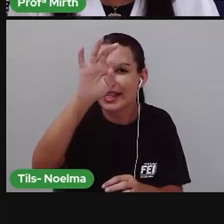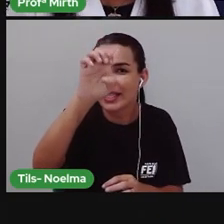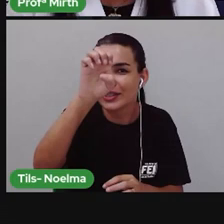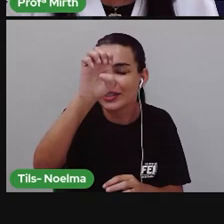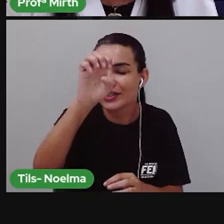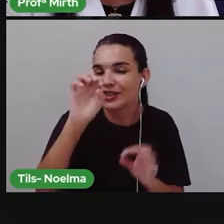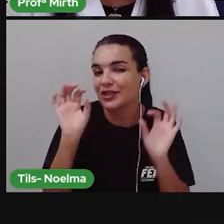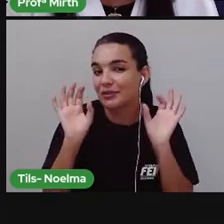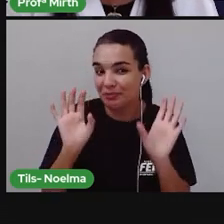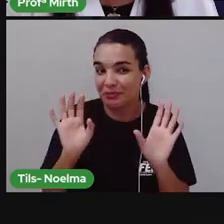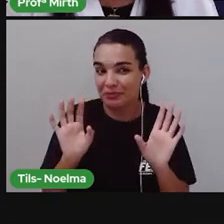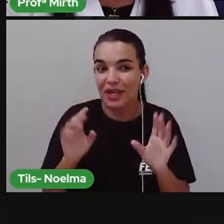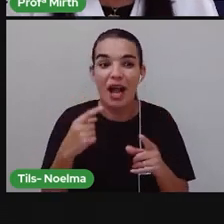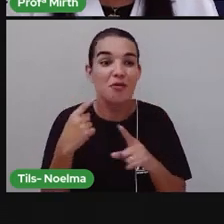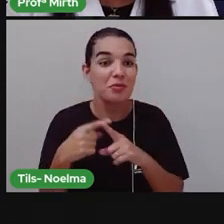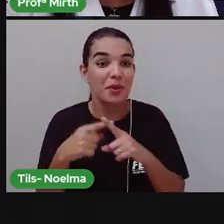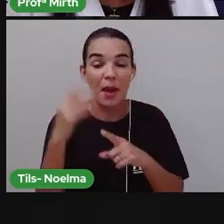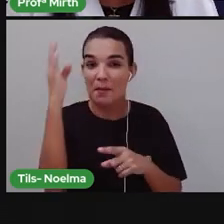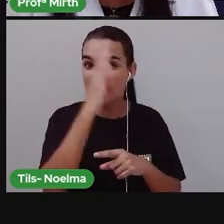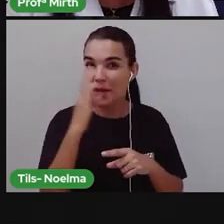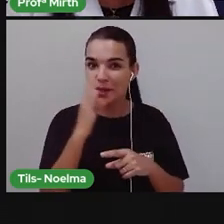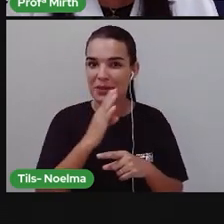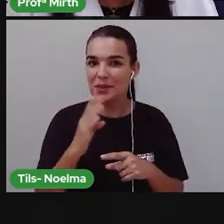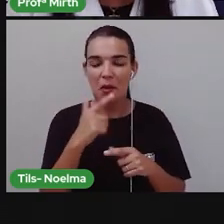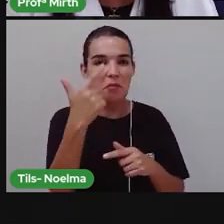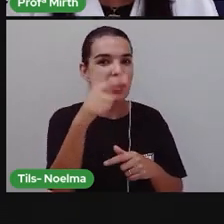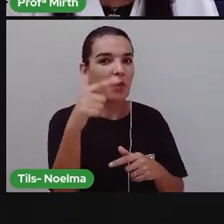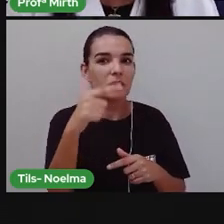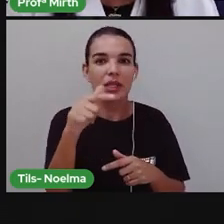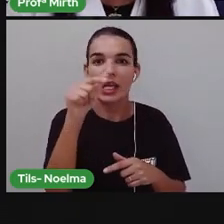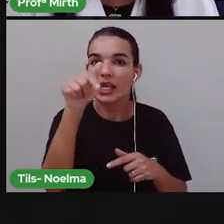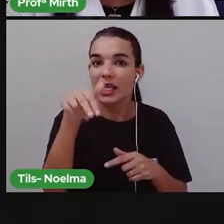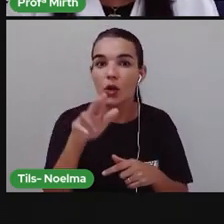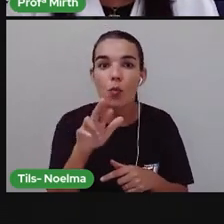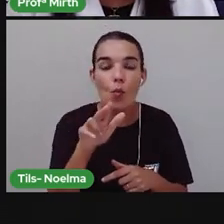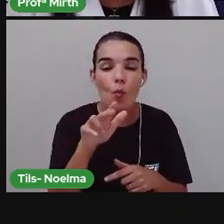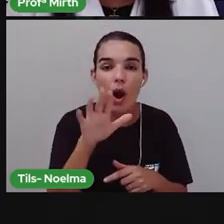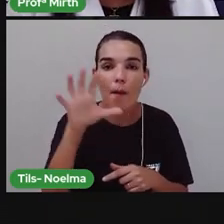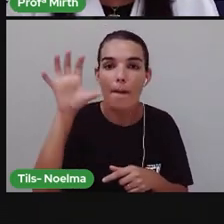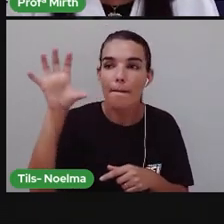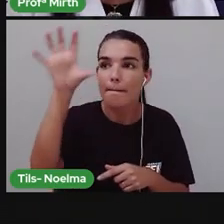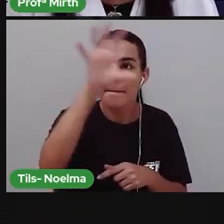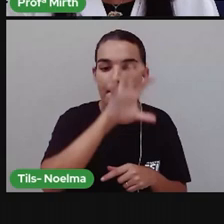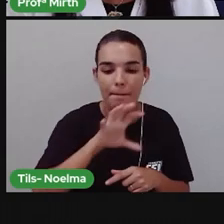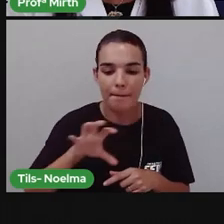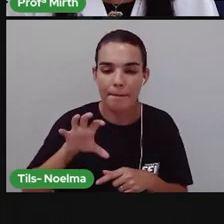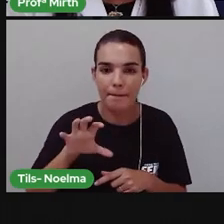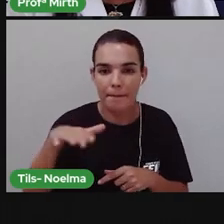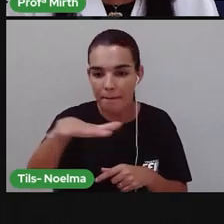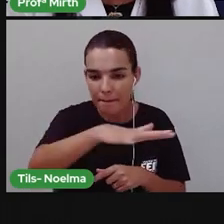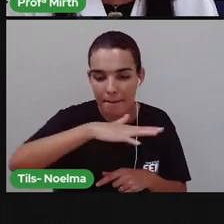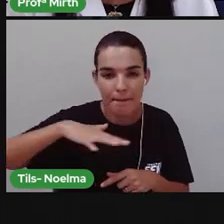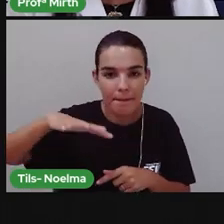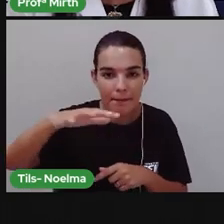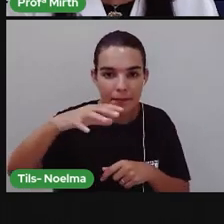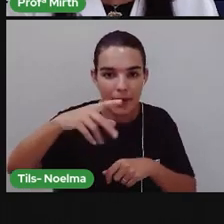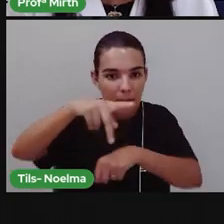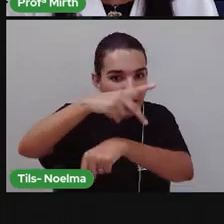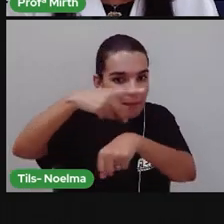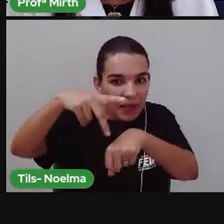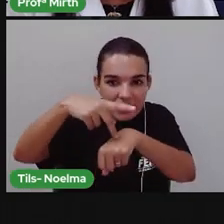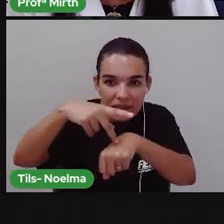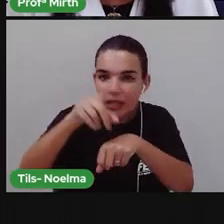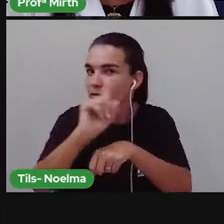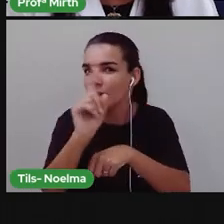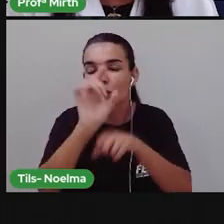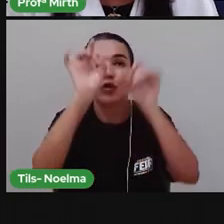bioma Que ele é totalmente brasileiro Não há esse bioma Em outros países Somente da gente, né?